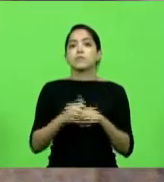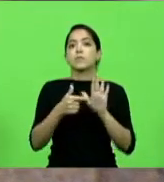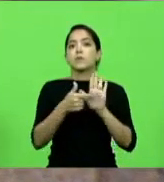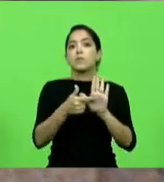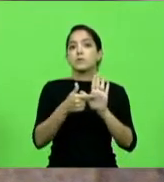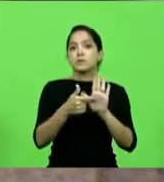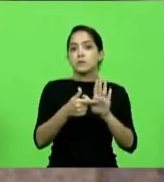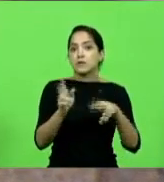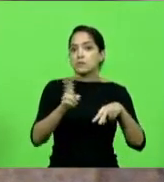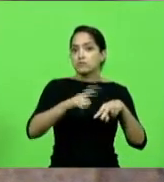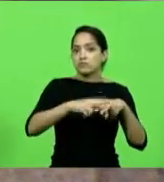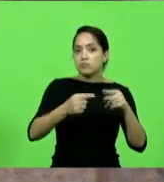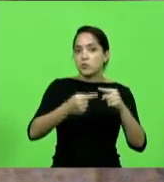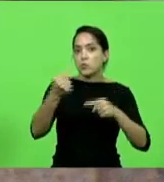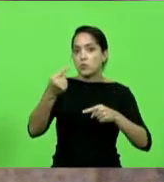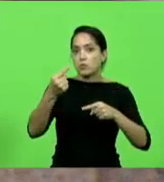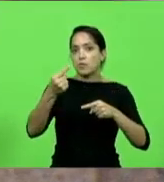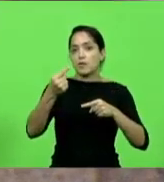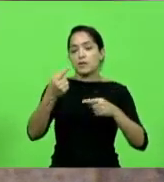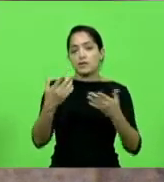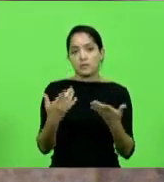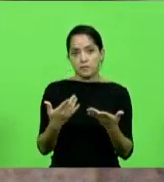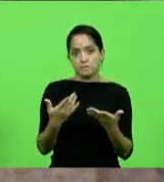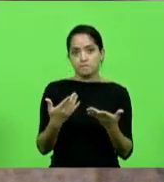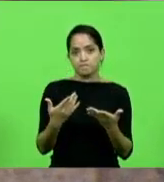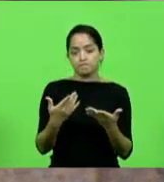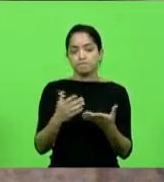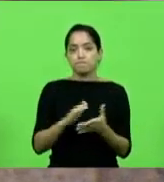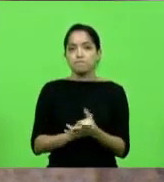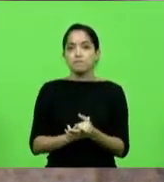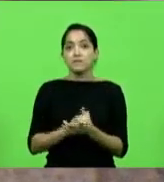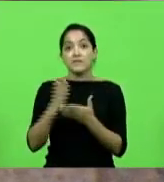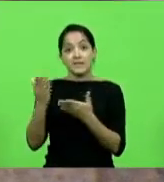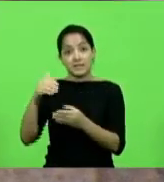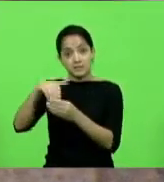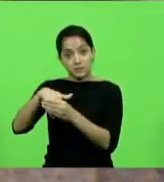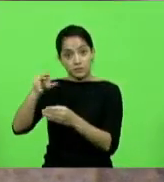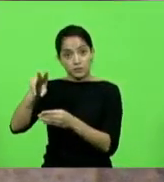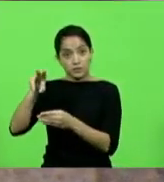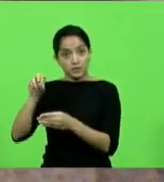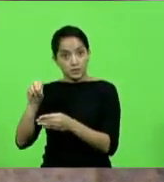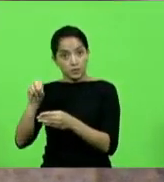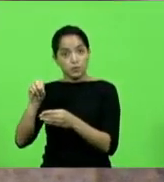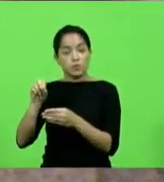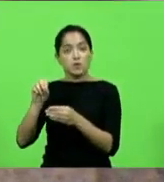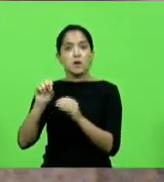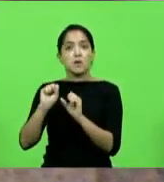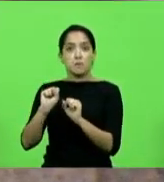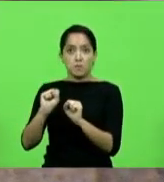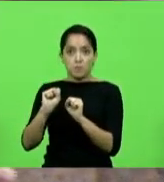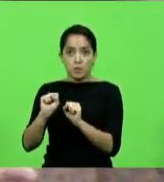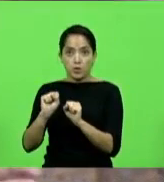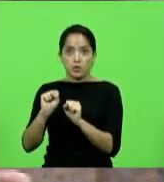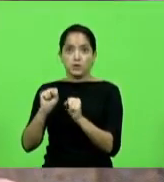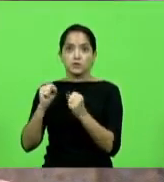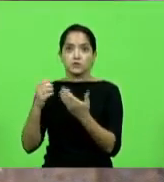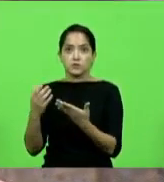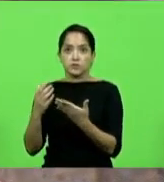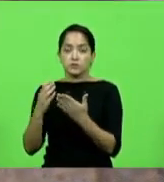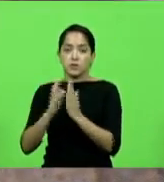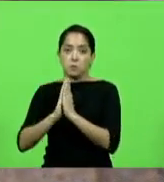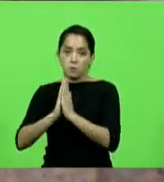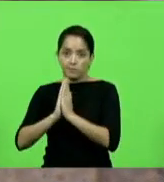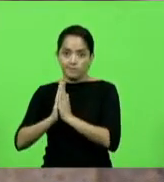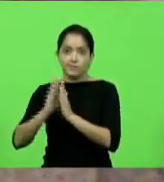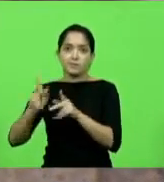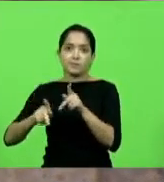prisão seria inconstitucional, ilegal e inadequada. E aqueles que estão votando não, de uma certa forma, podem estar ouvindo o apelo popular, que